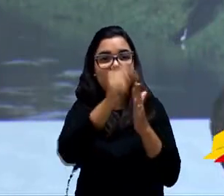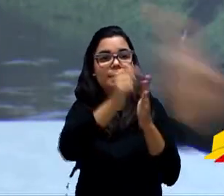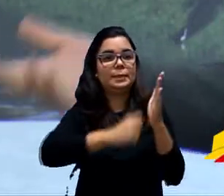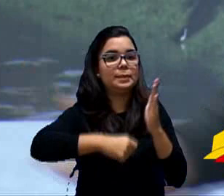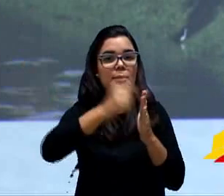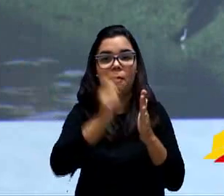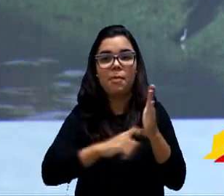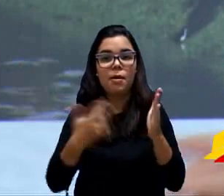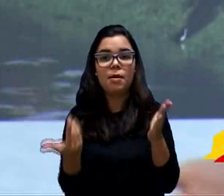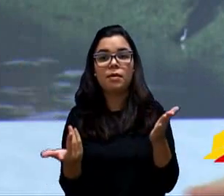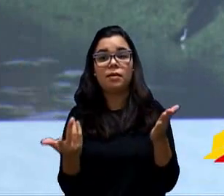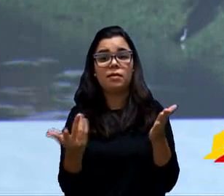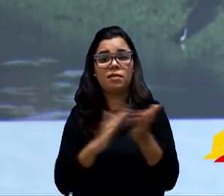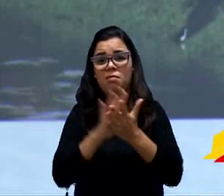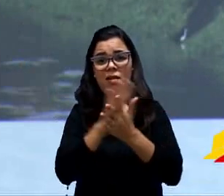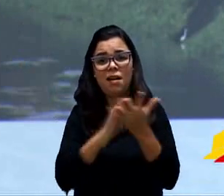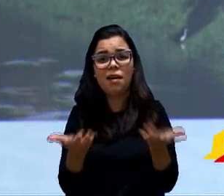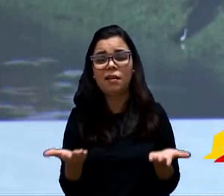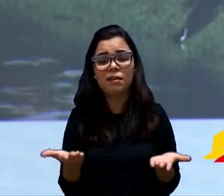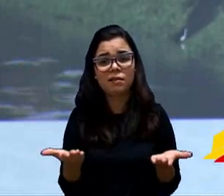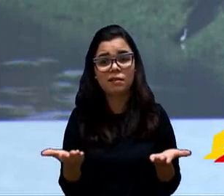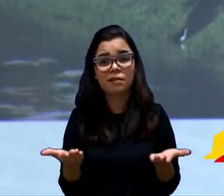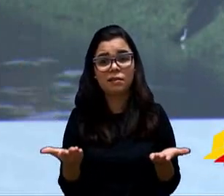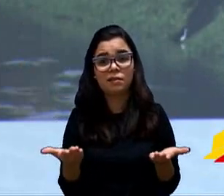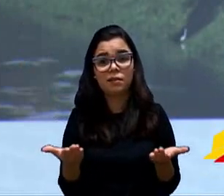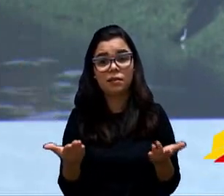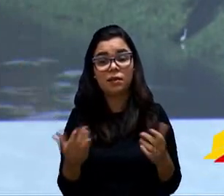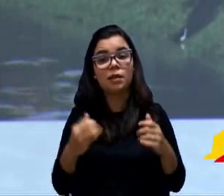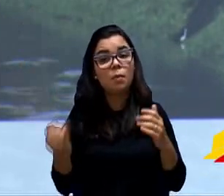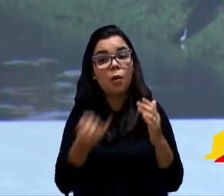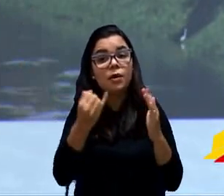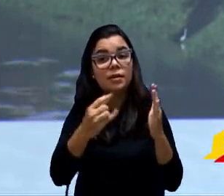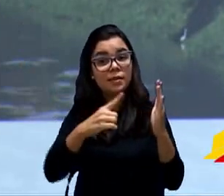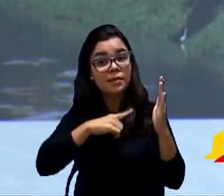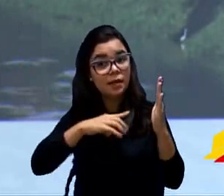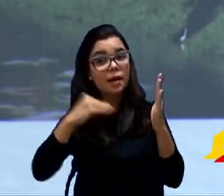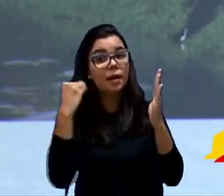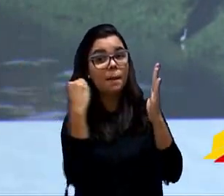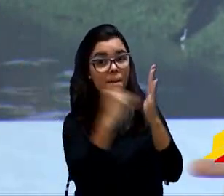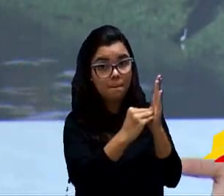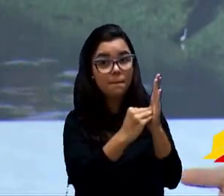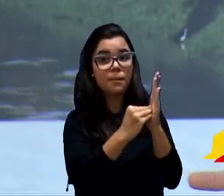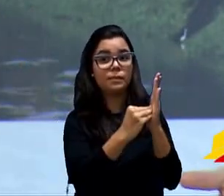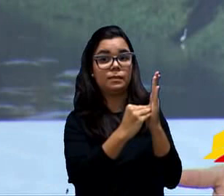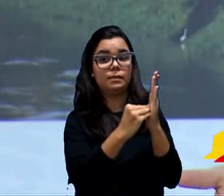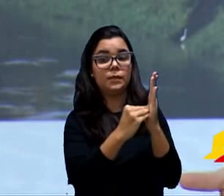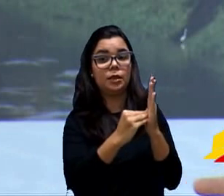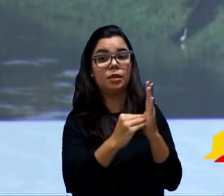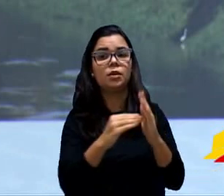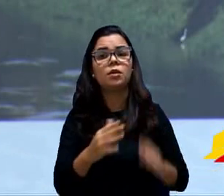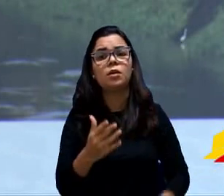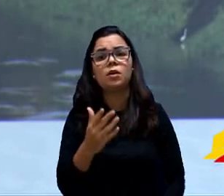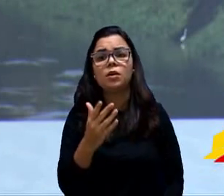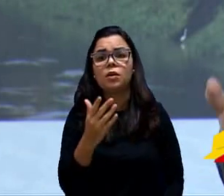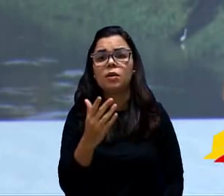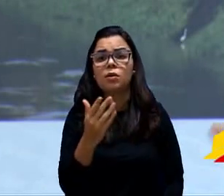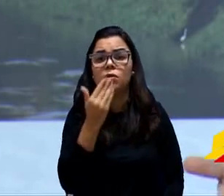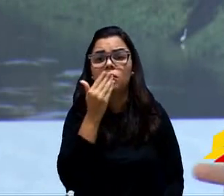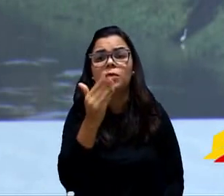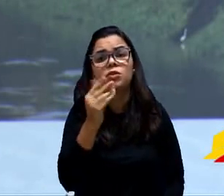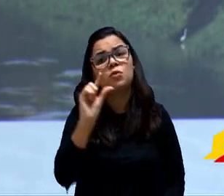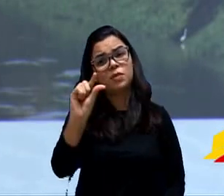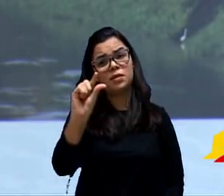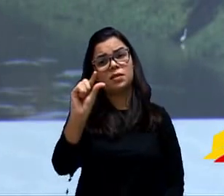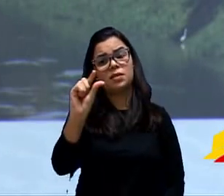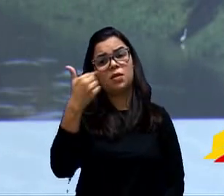rabiscos em anexos que não servem para nada. Então, é esse cuidado. Estou pedindo uma sessão. Uma sessão,